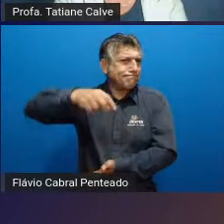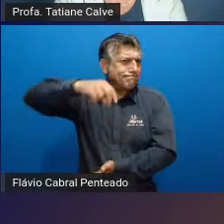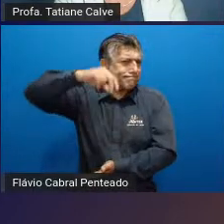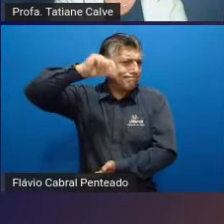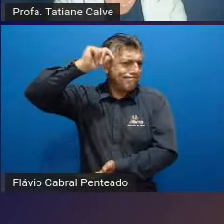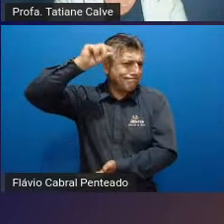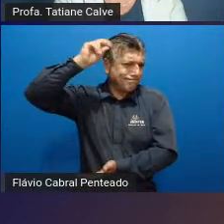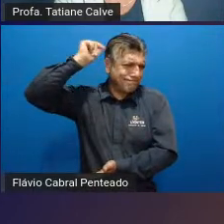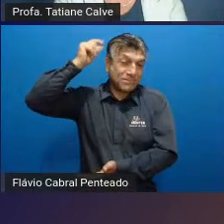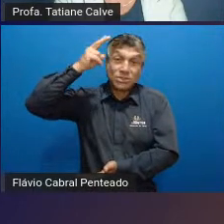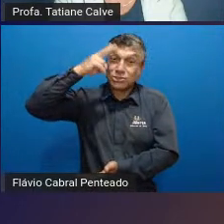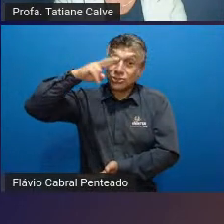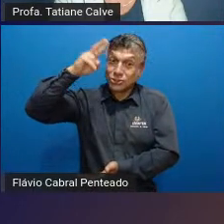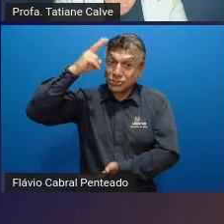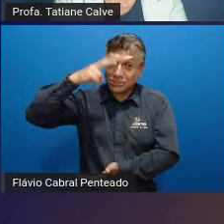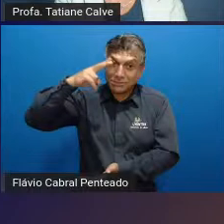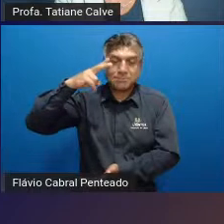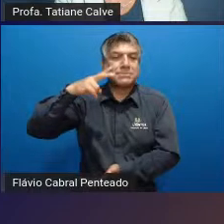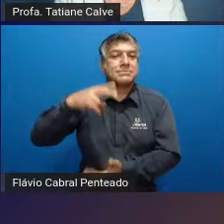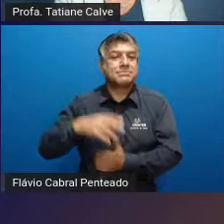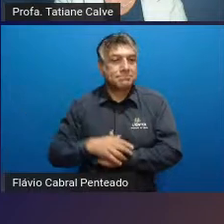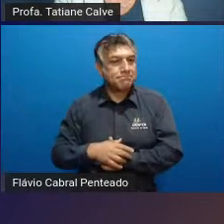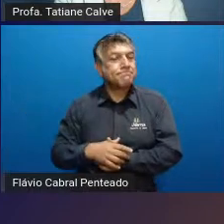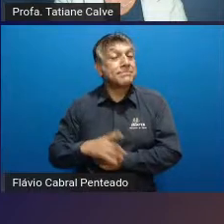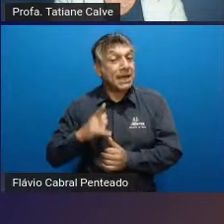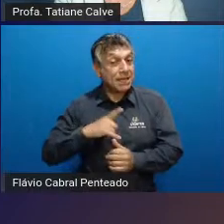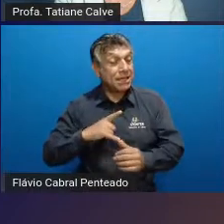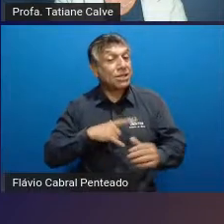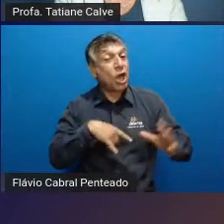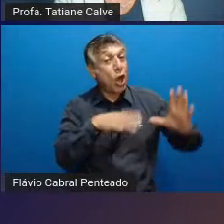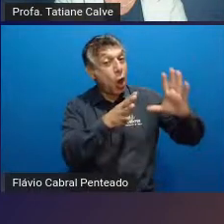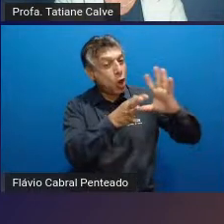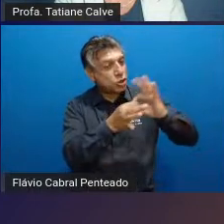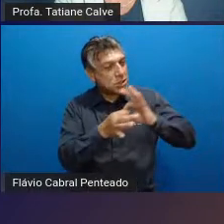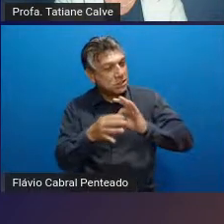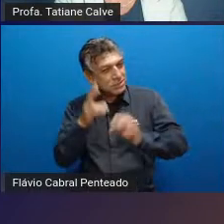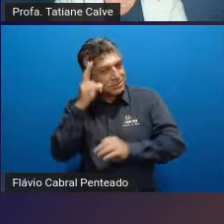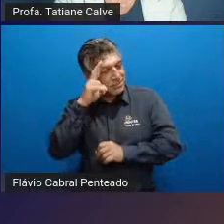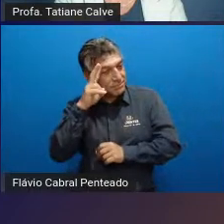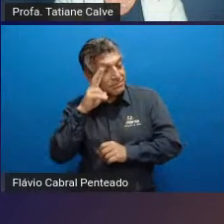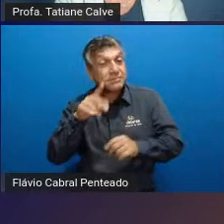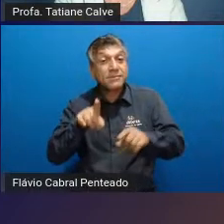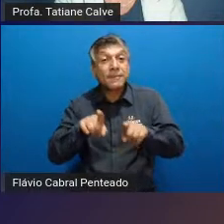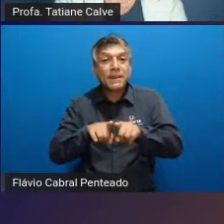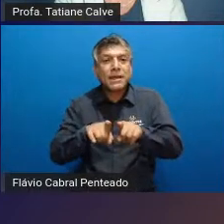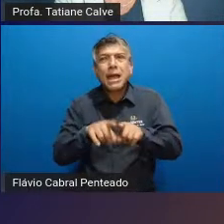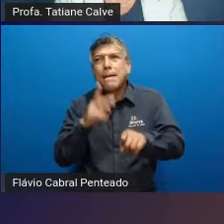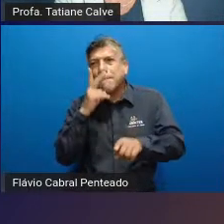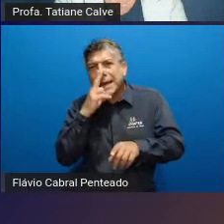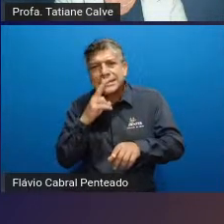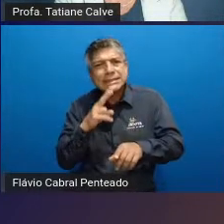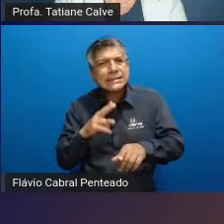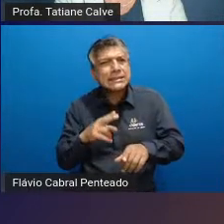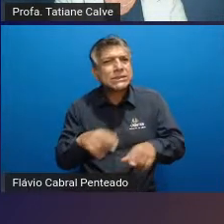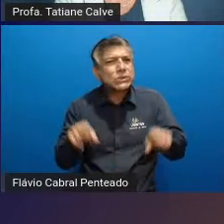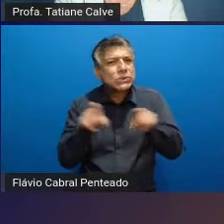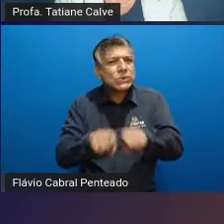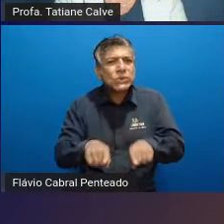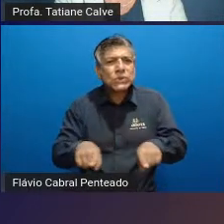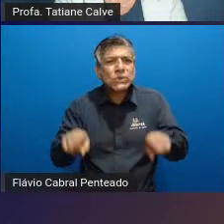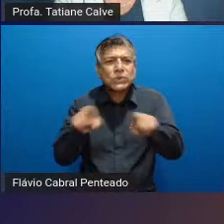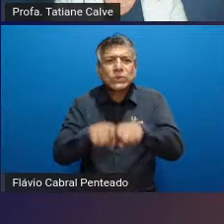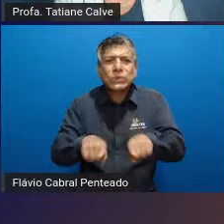vem uma história que carrega todo um contexto histórico e ela é um pouco repetitiva tanto que para